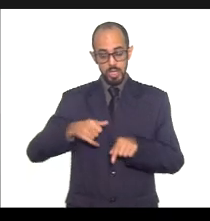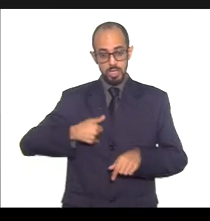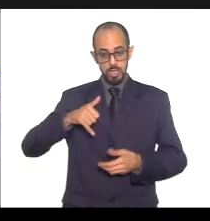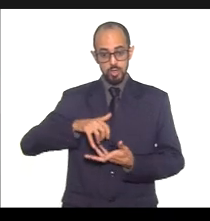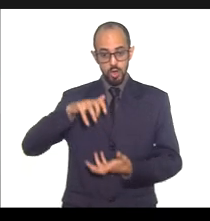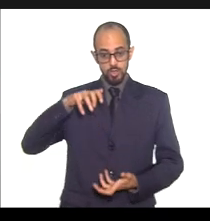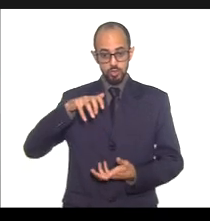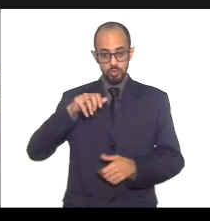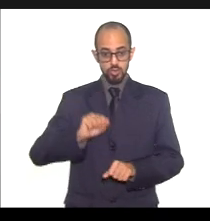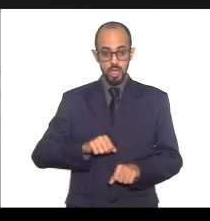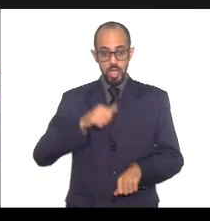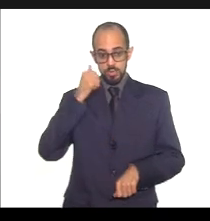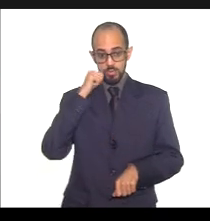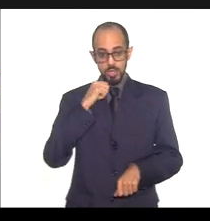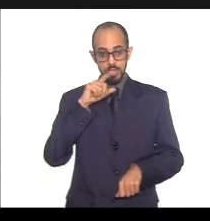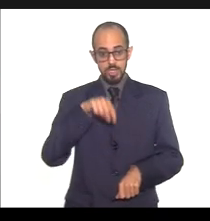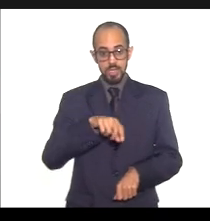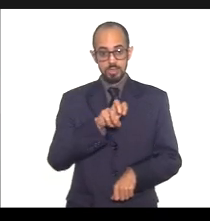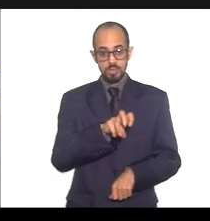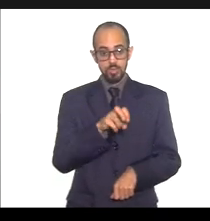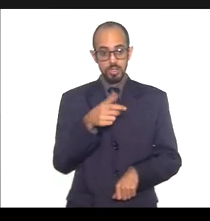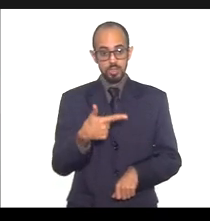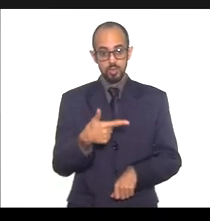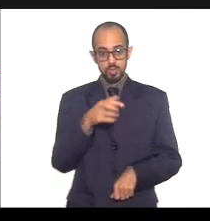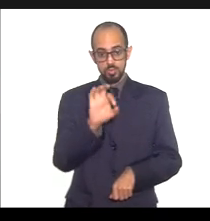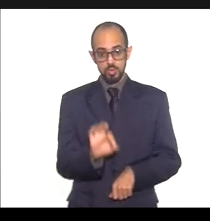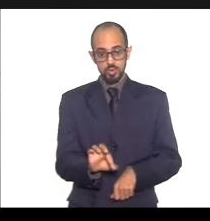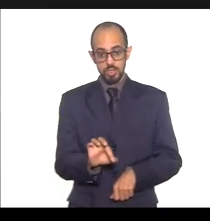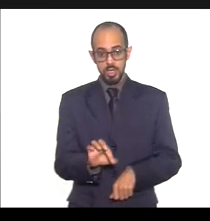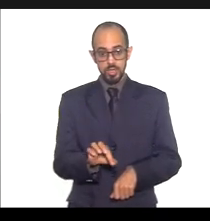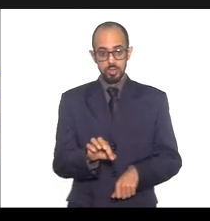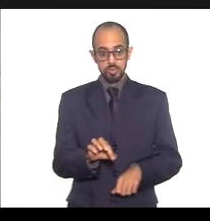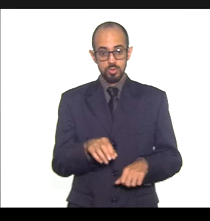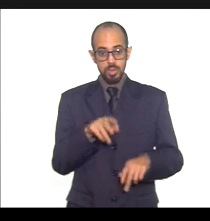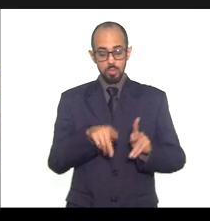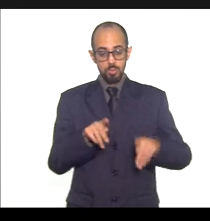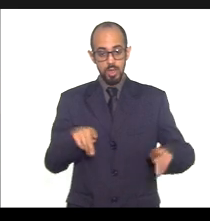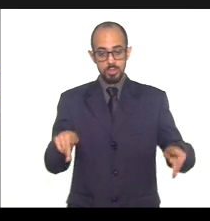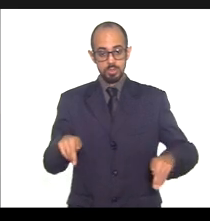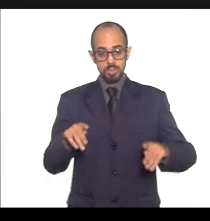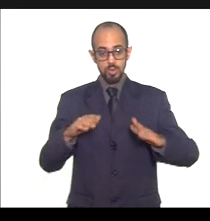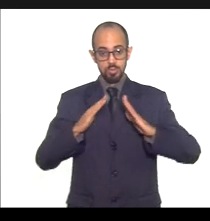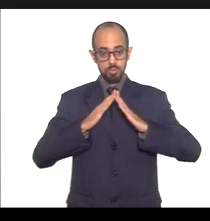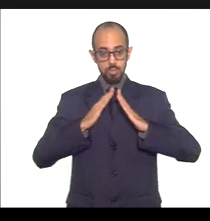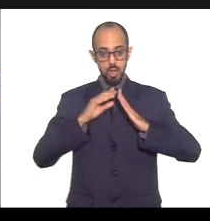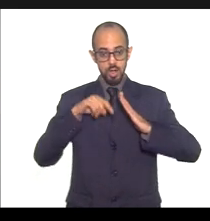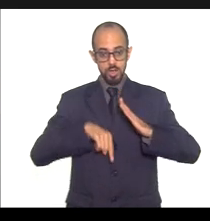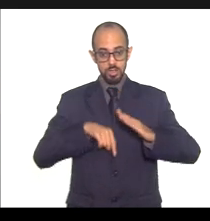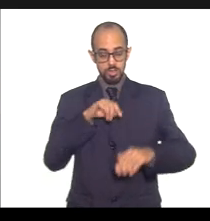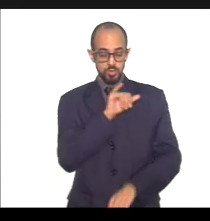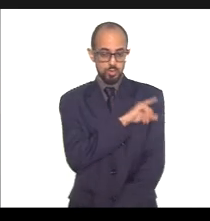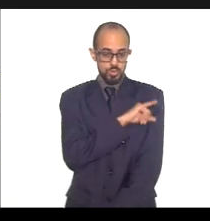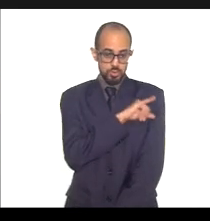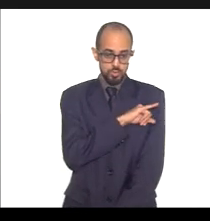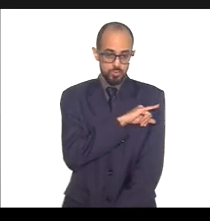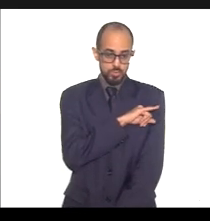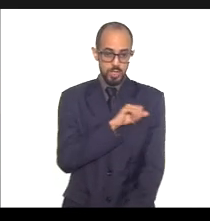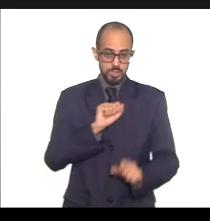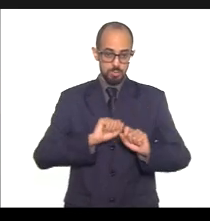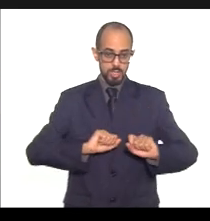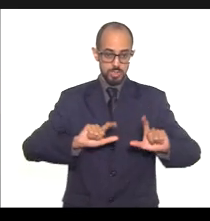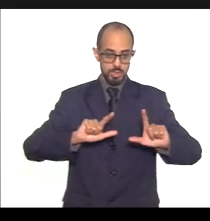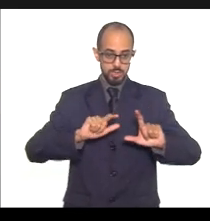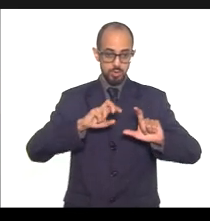representando 52% da população residente no estado do Rio de Janeiro. Deputada, essa apresentação será